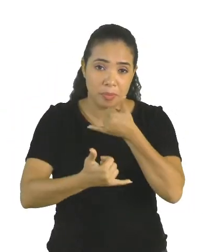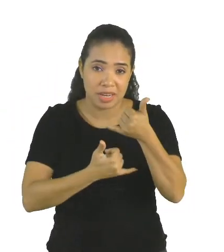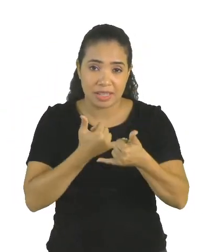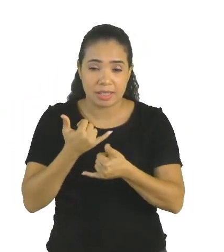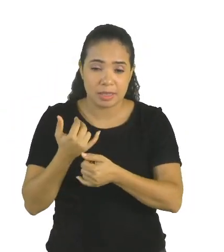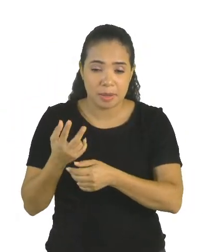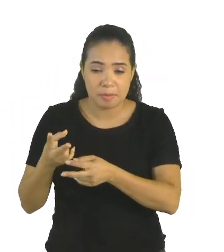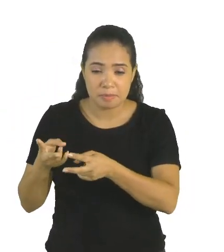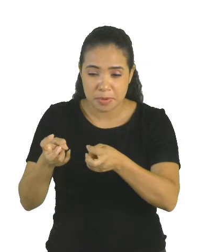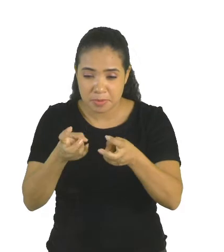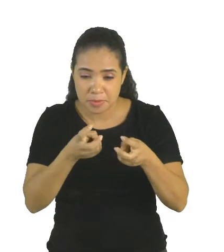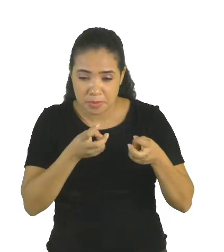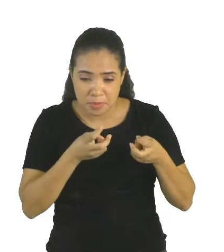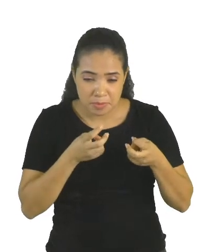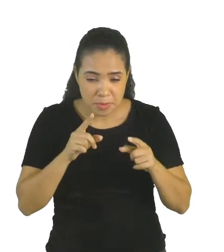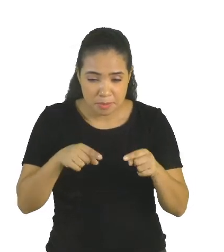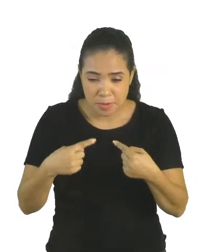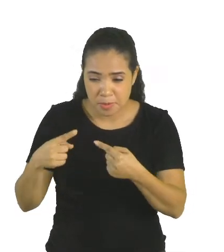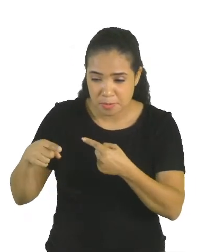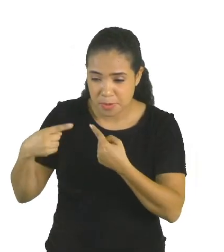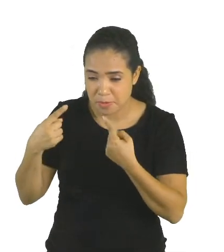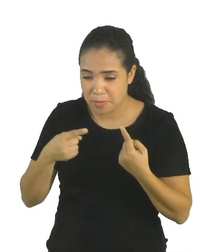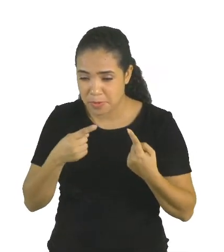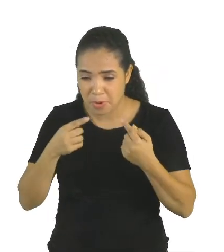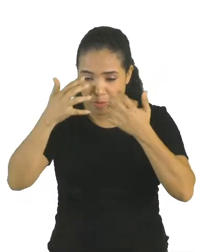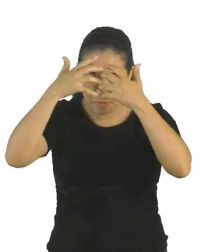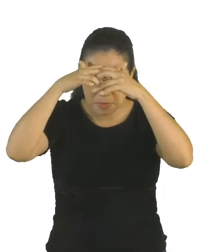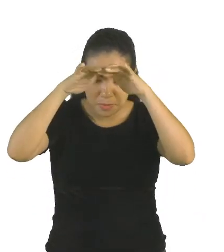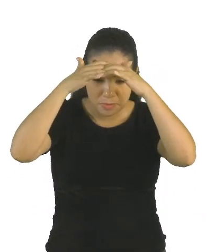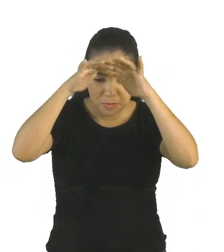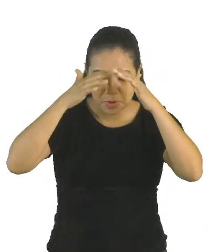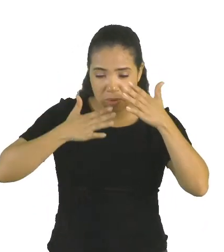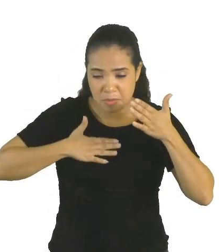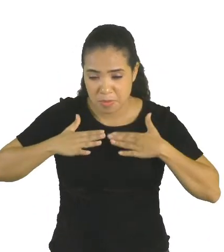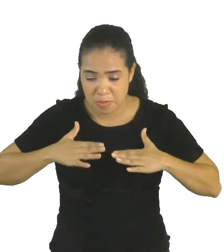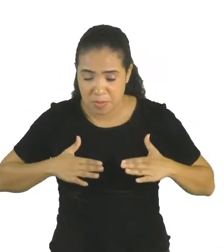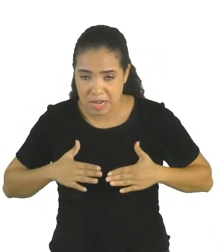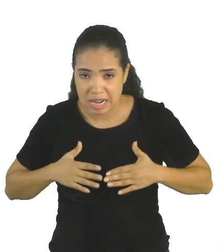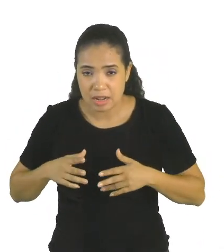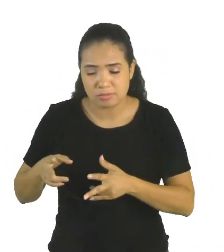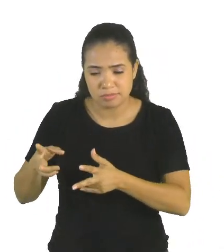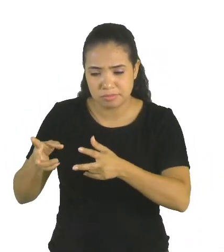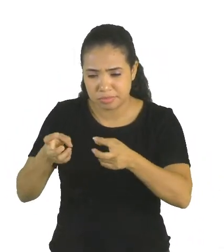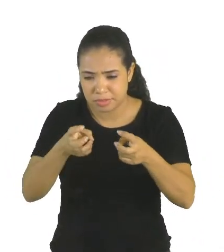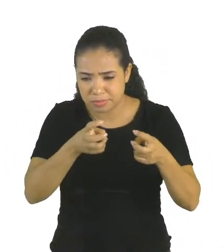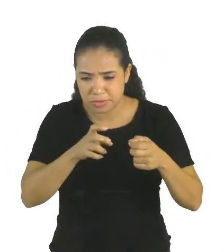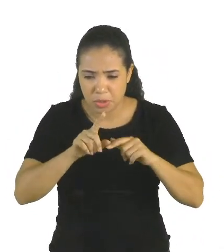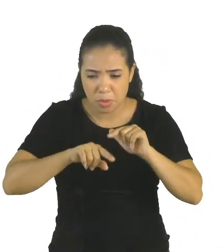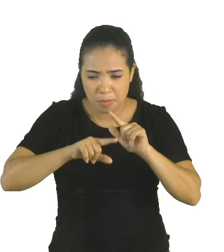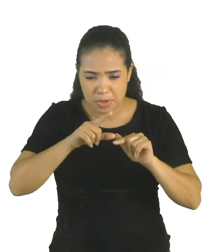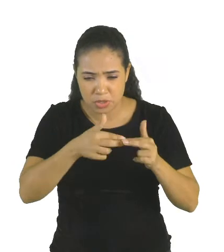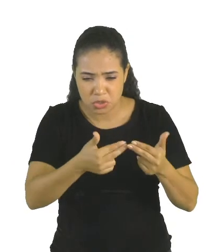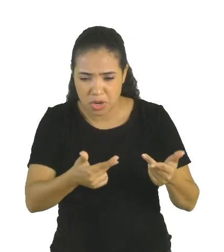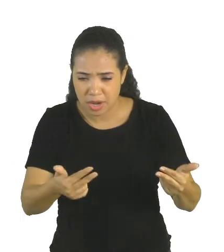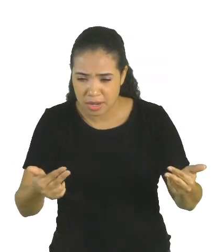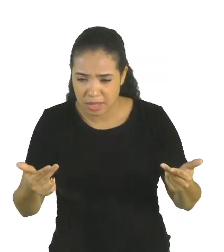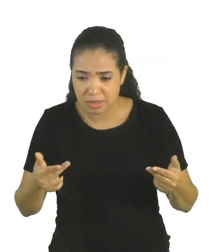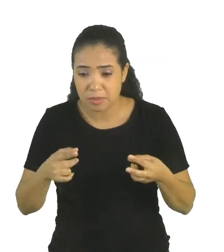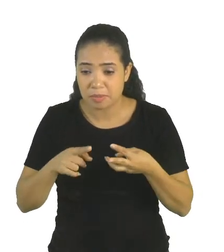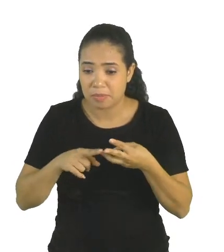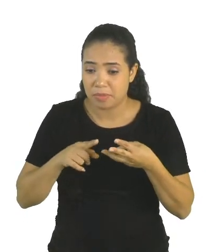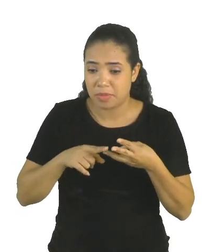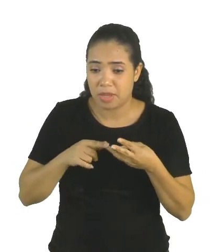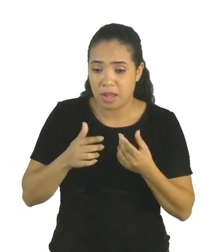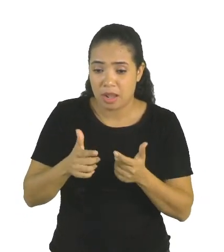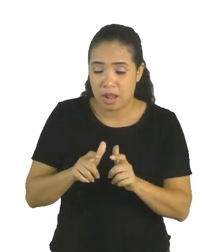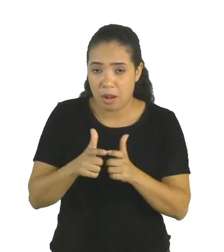busca por desafios cognitivos e corporais, exploração e manipulação de objetos diversos, ampliação da